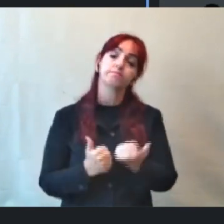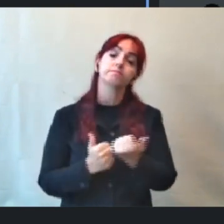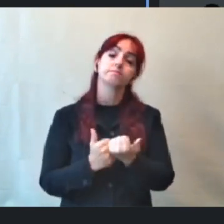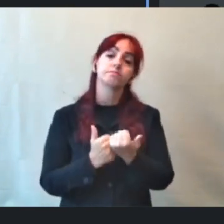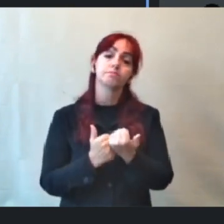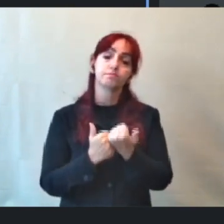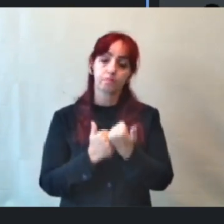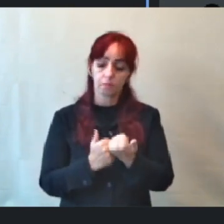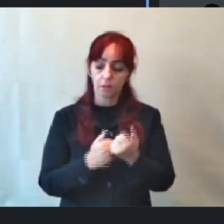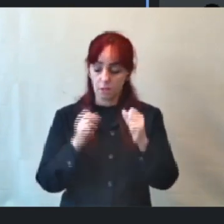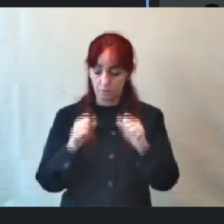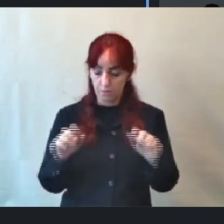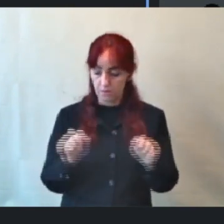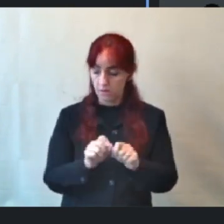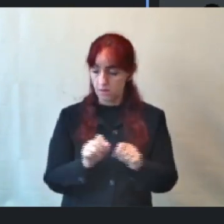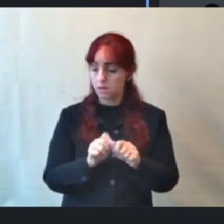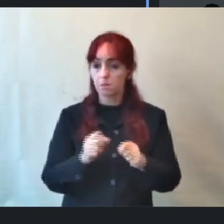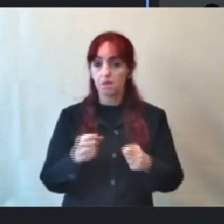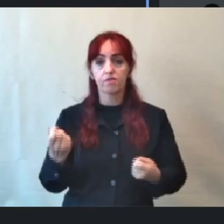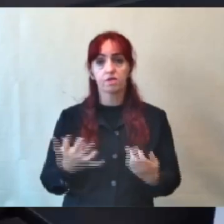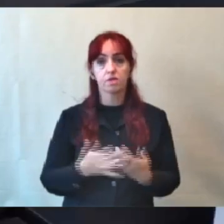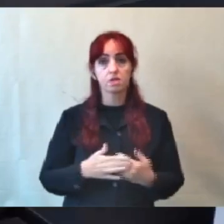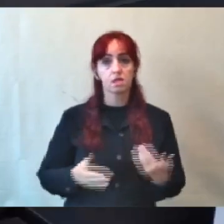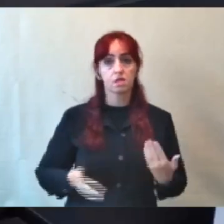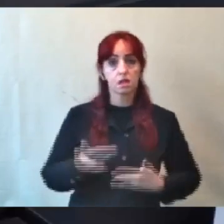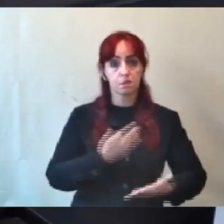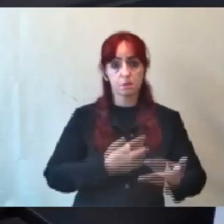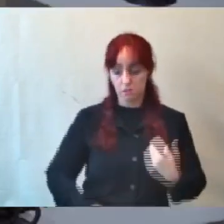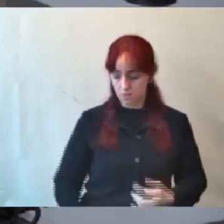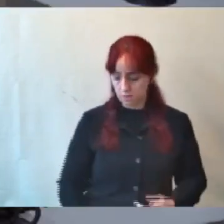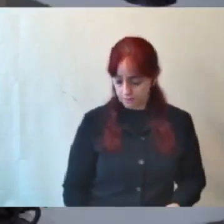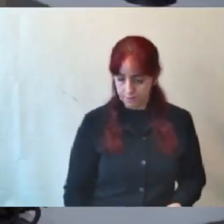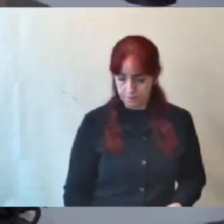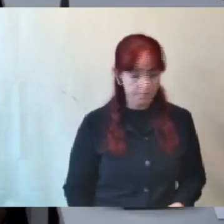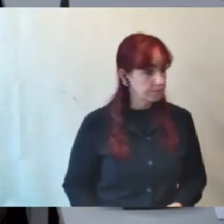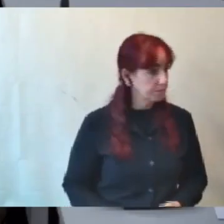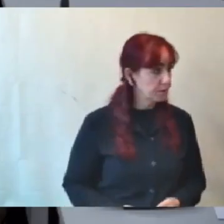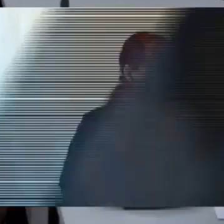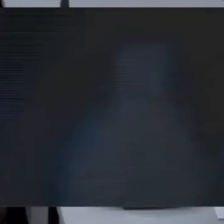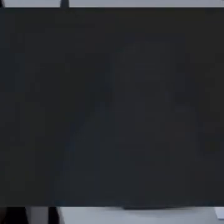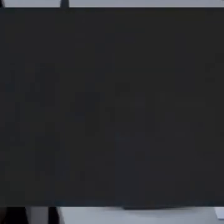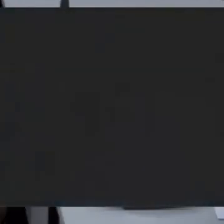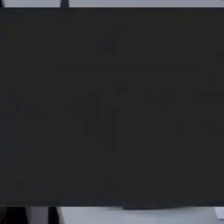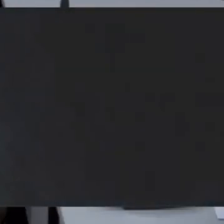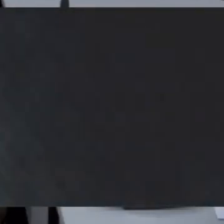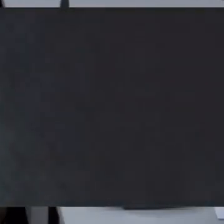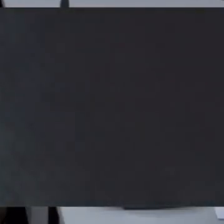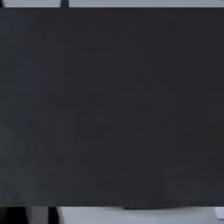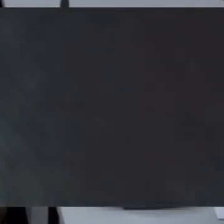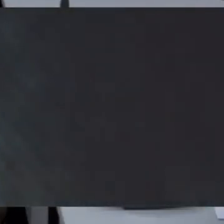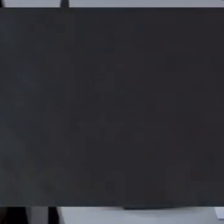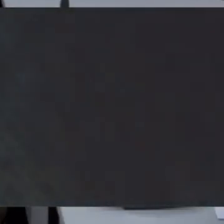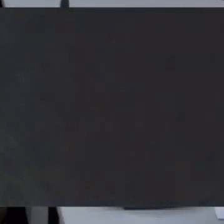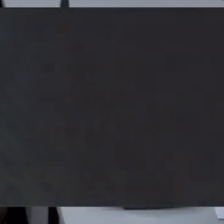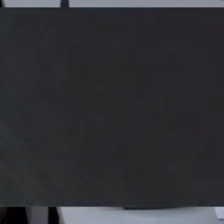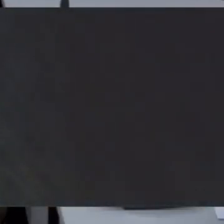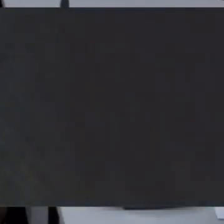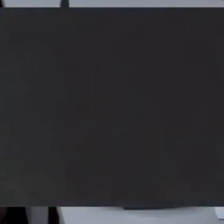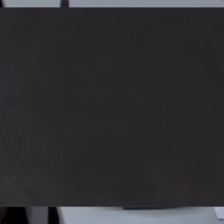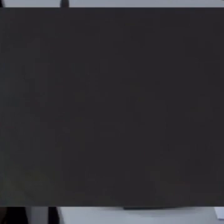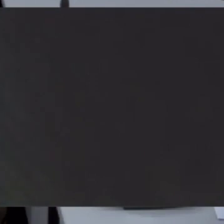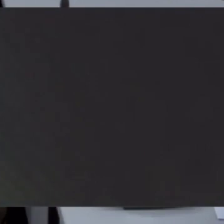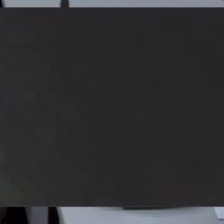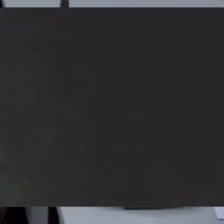tá, para poder fazer também essa intermediação, viu? Inclusive, vereador Reinaldo, eu compreendi, eu, vereador Jorge, muito bem o que vossa